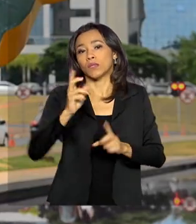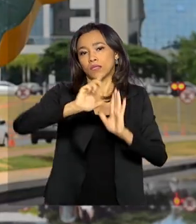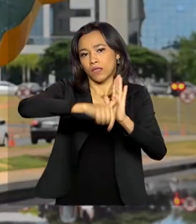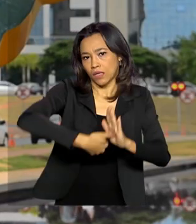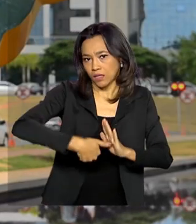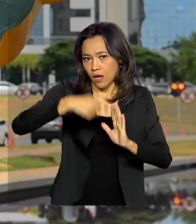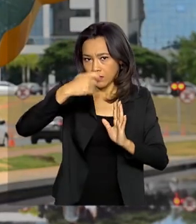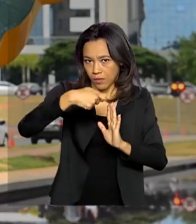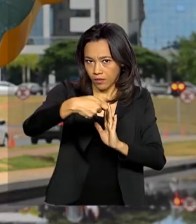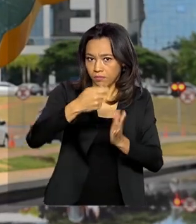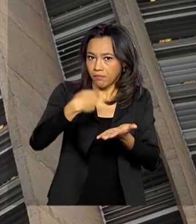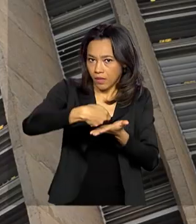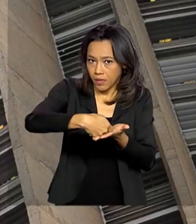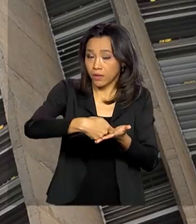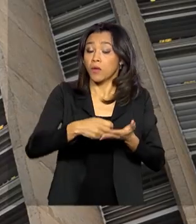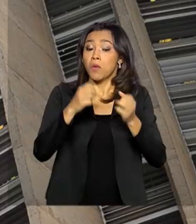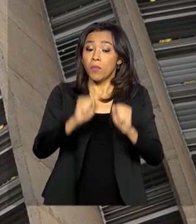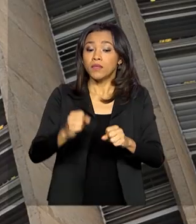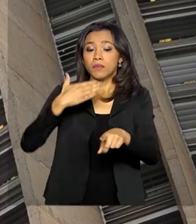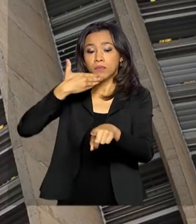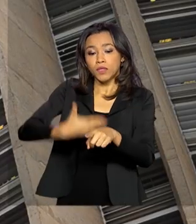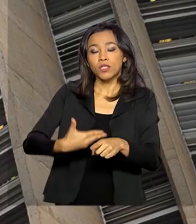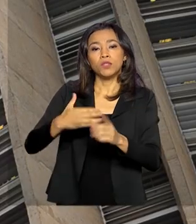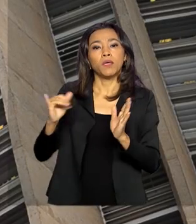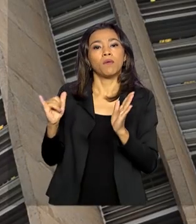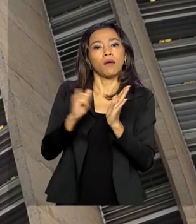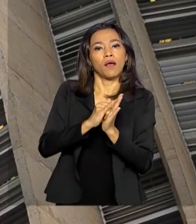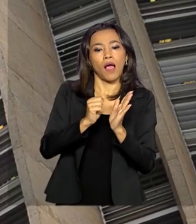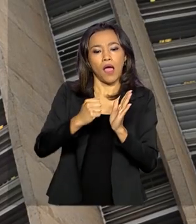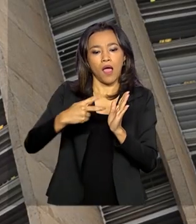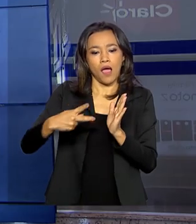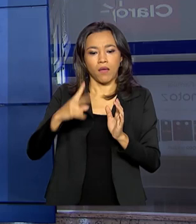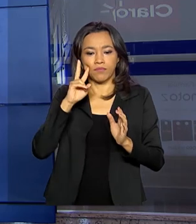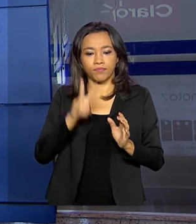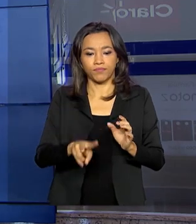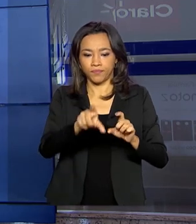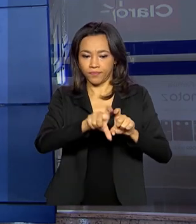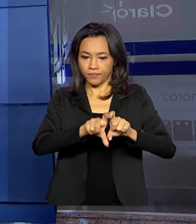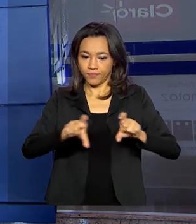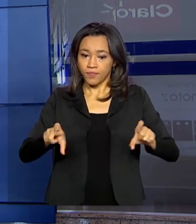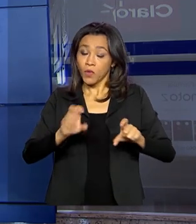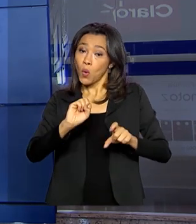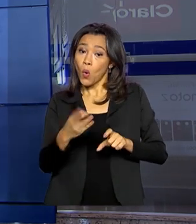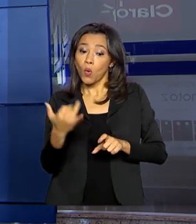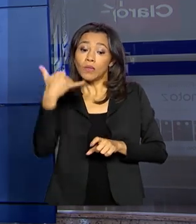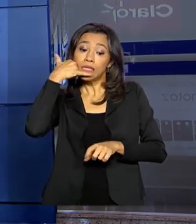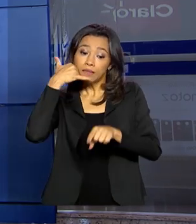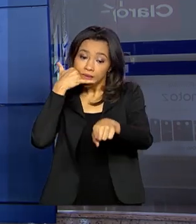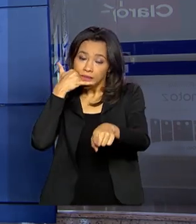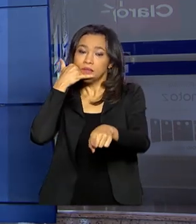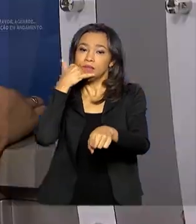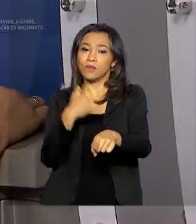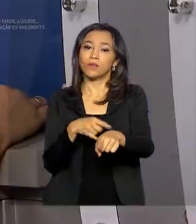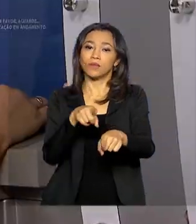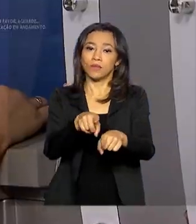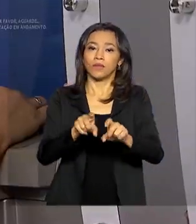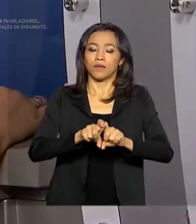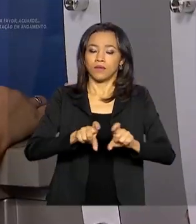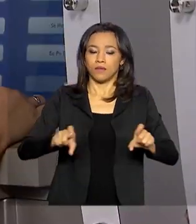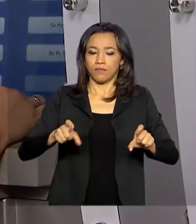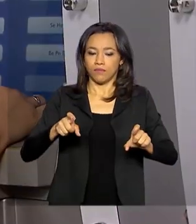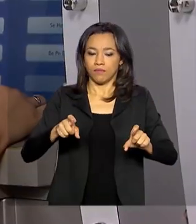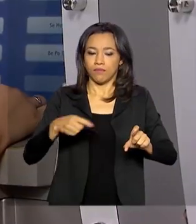O pedido pode ser feito pelo aplicativo Habitação Caixa ou pelo 0800 726